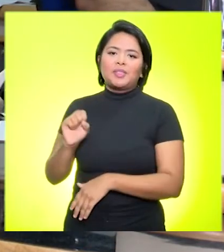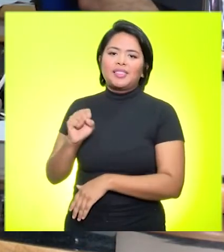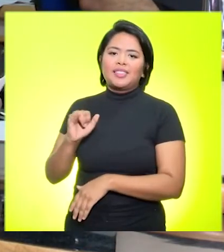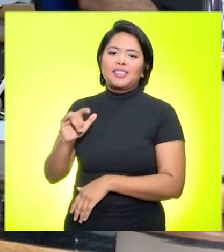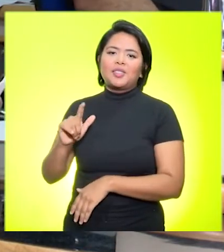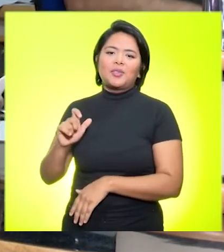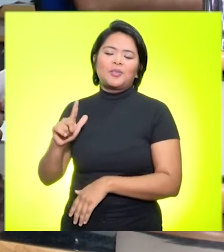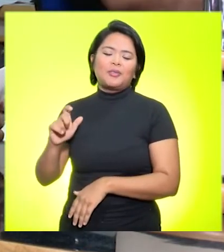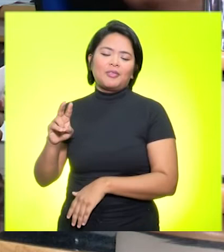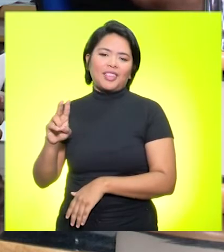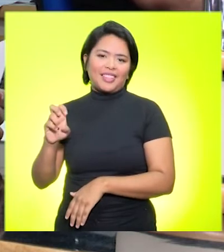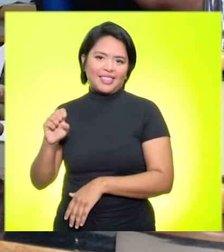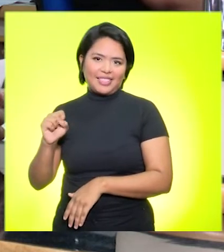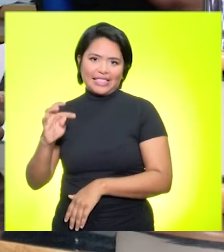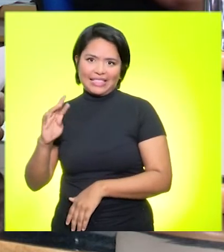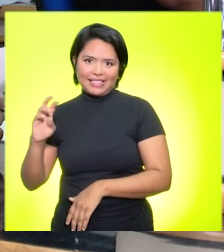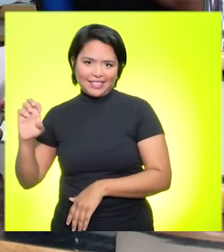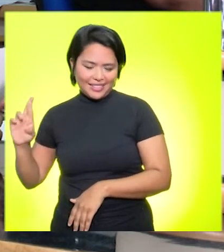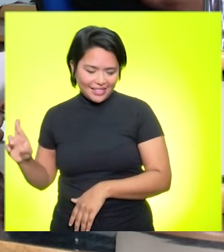João Batista.